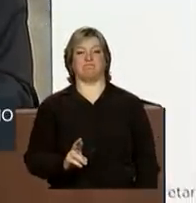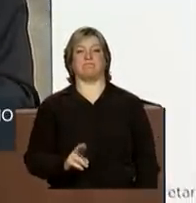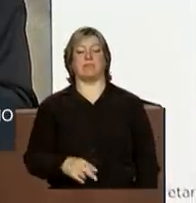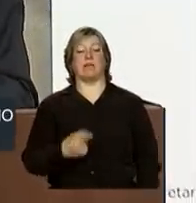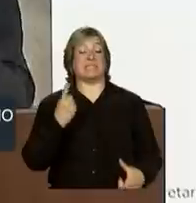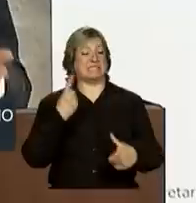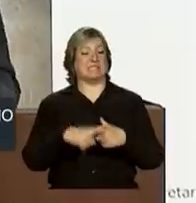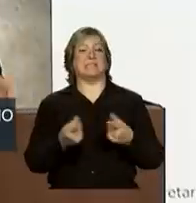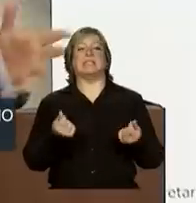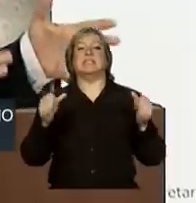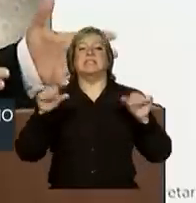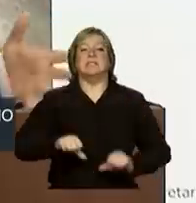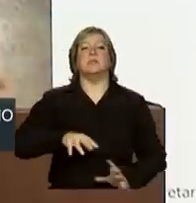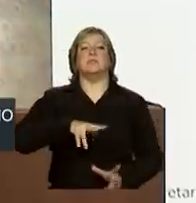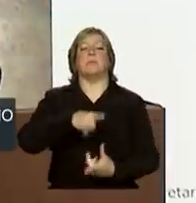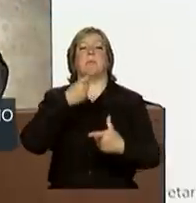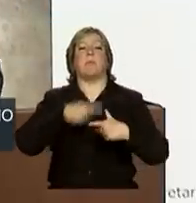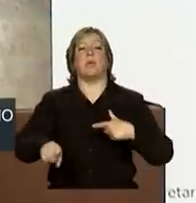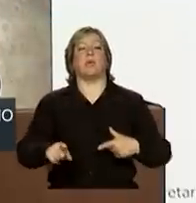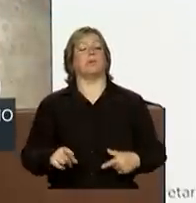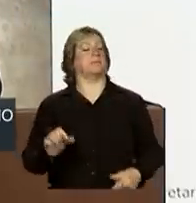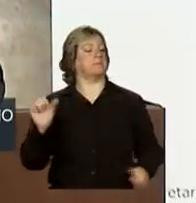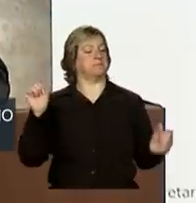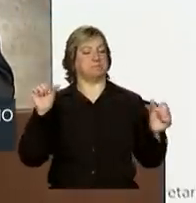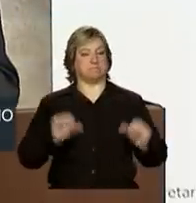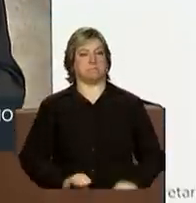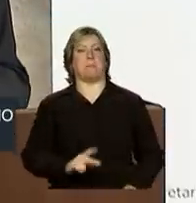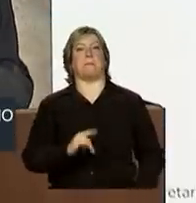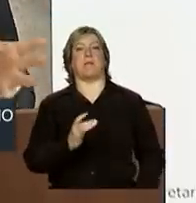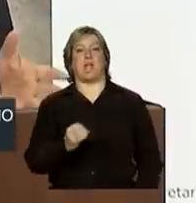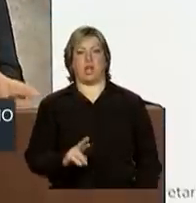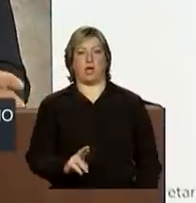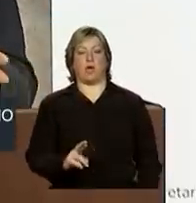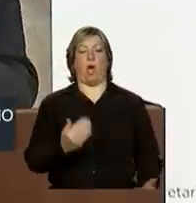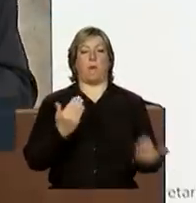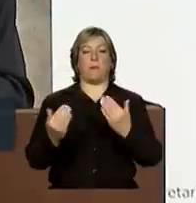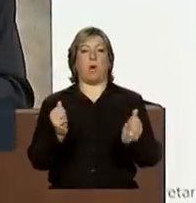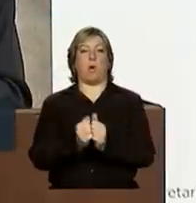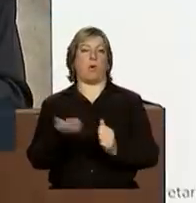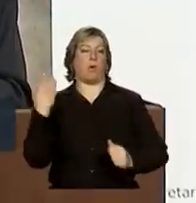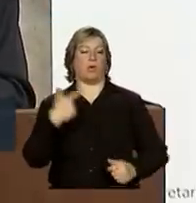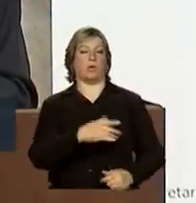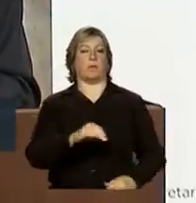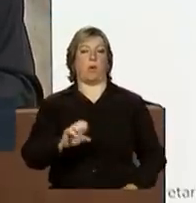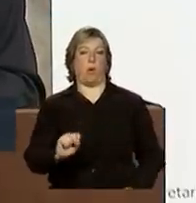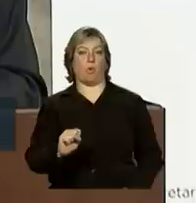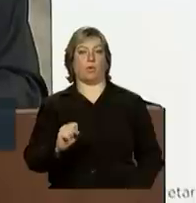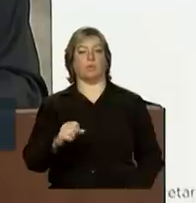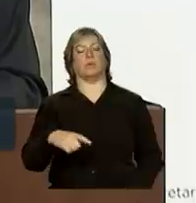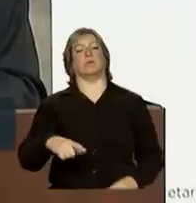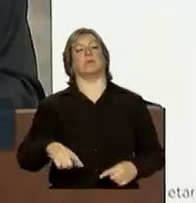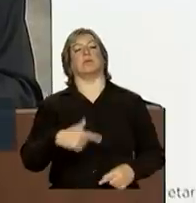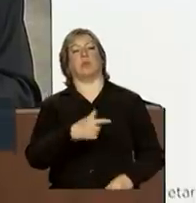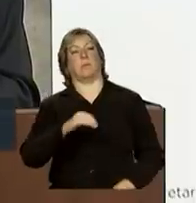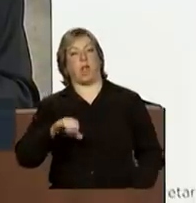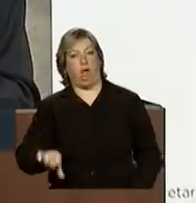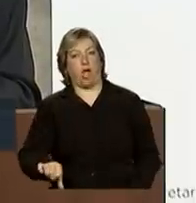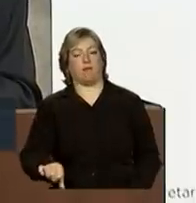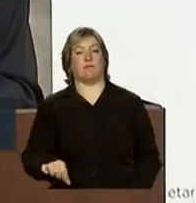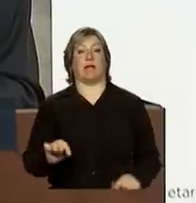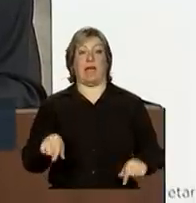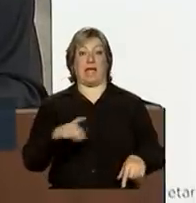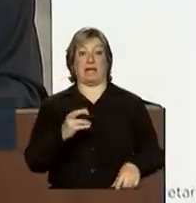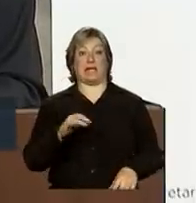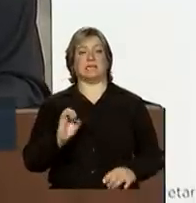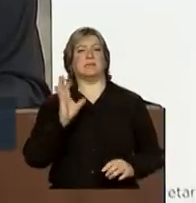crise pior do que aquela na qual estávamos em 2008, 2009. É uma crise